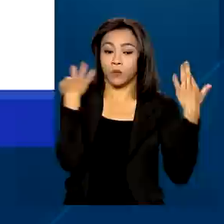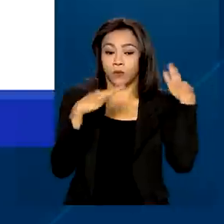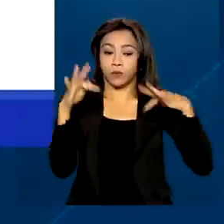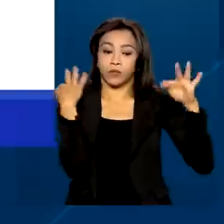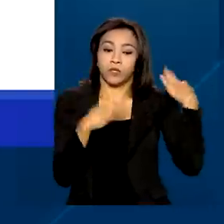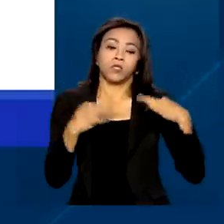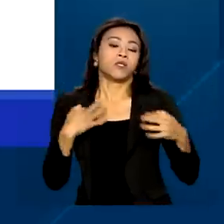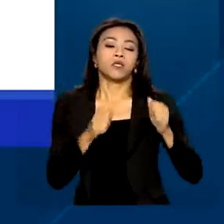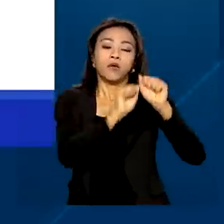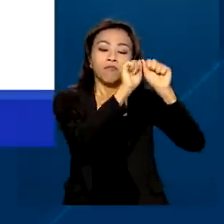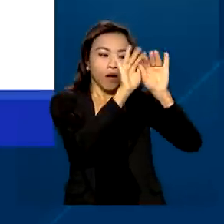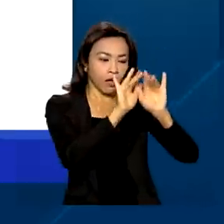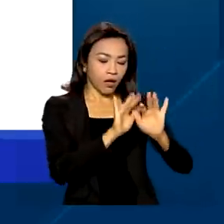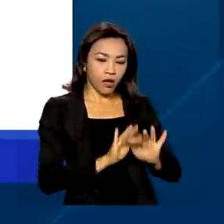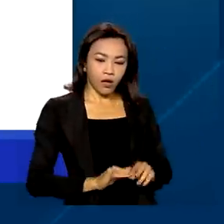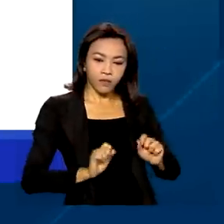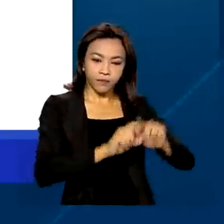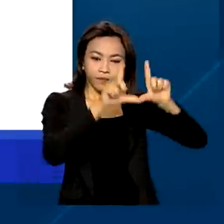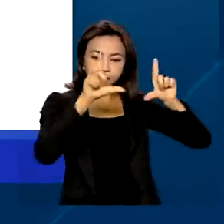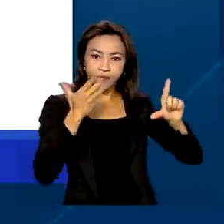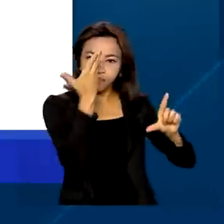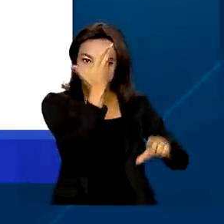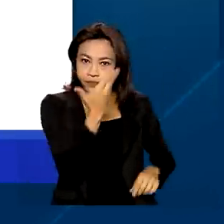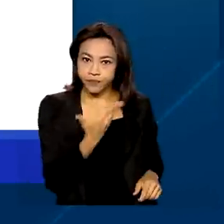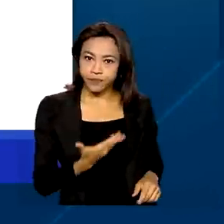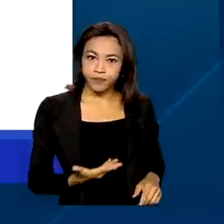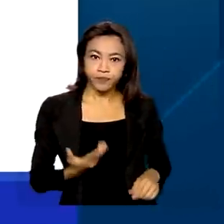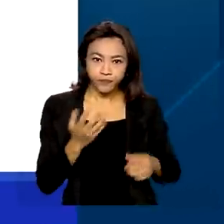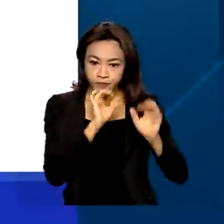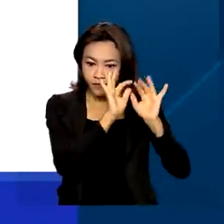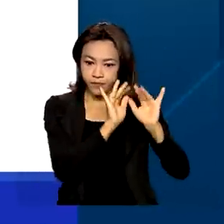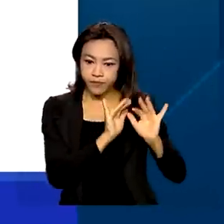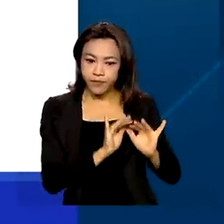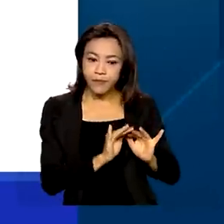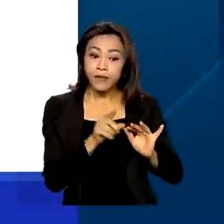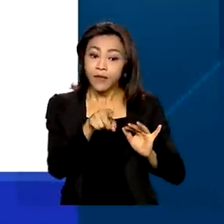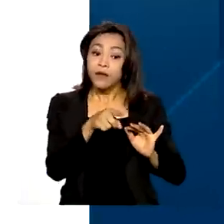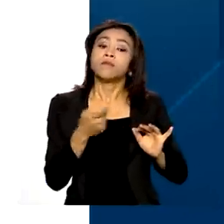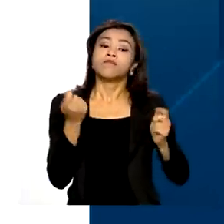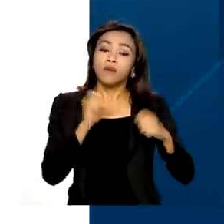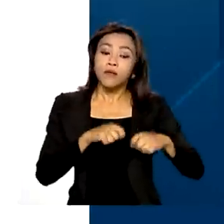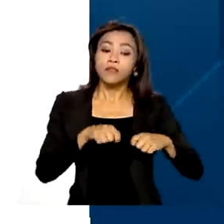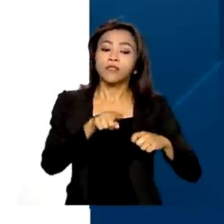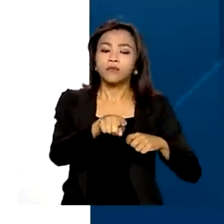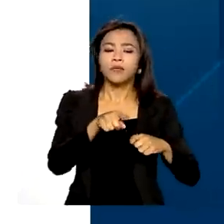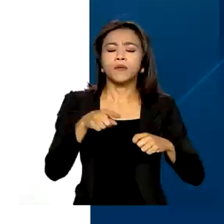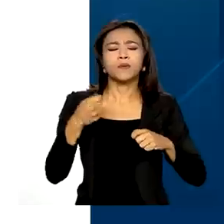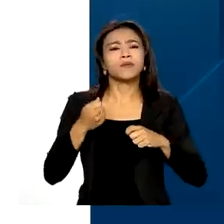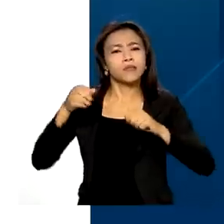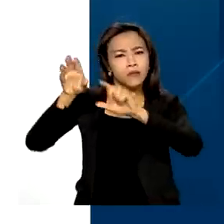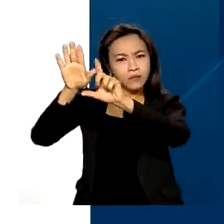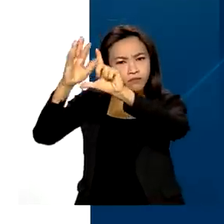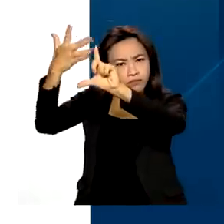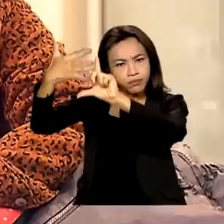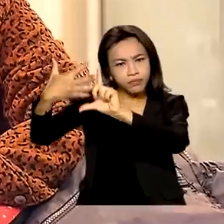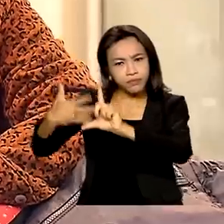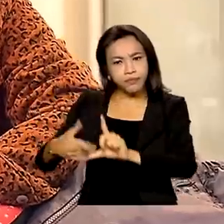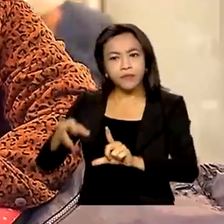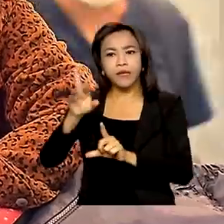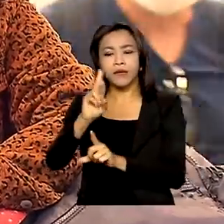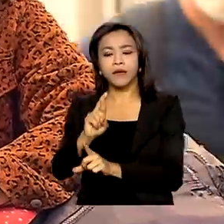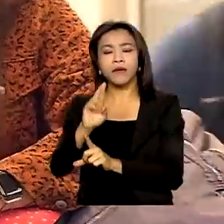preencher a declaração eletrônica de bens do viajante de forma online pelo site da Receita Federal.